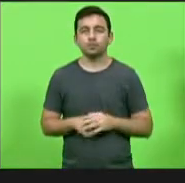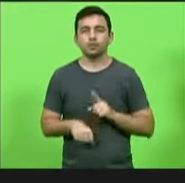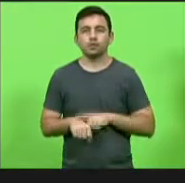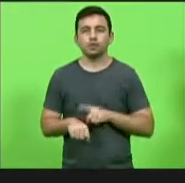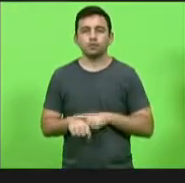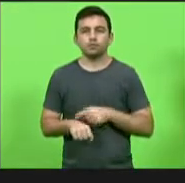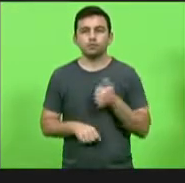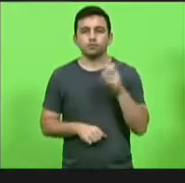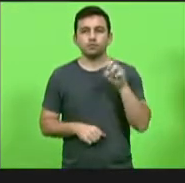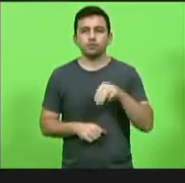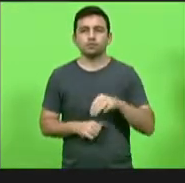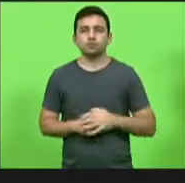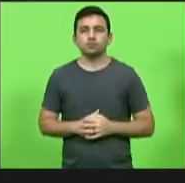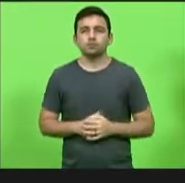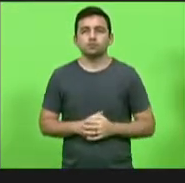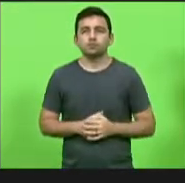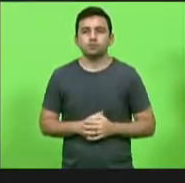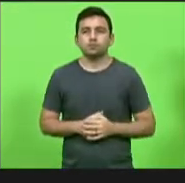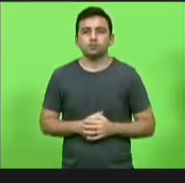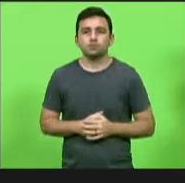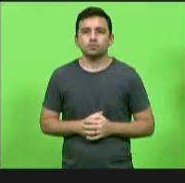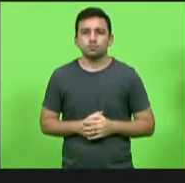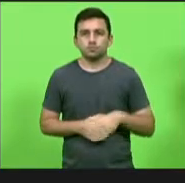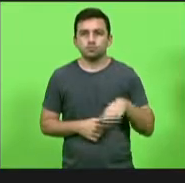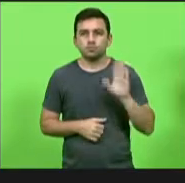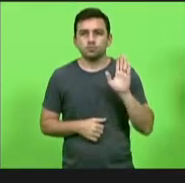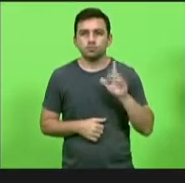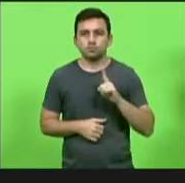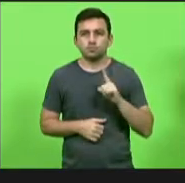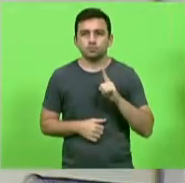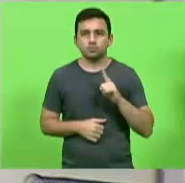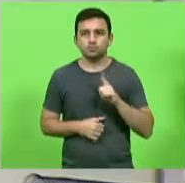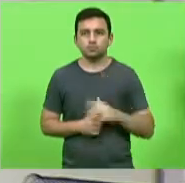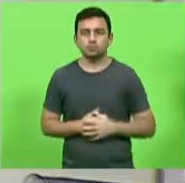alguém fará uso da palavra